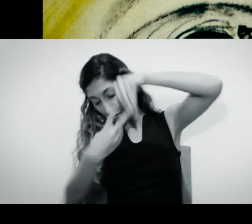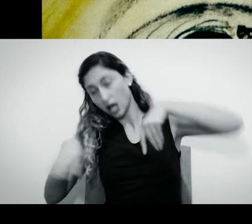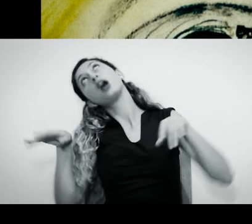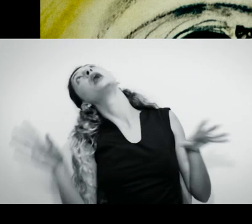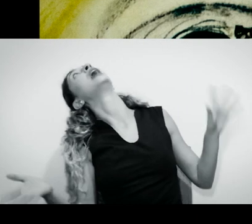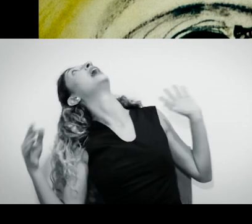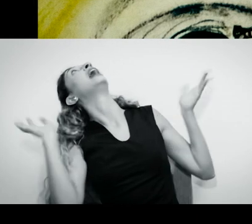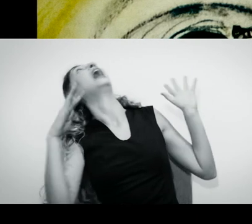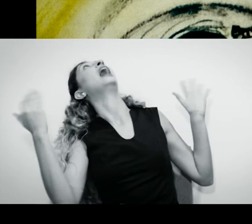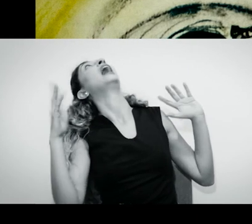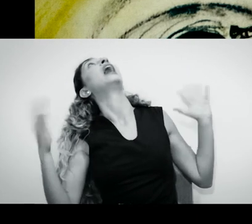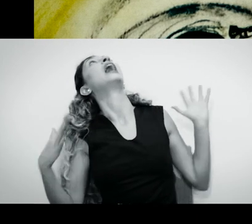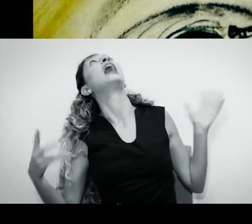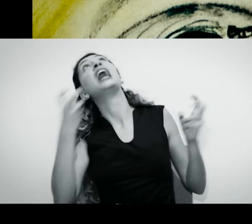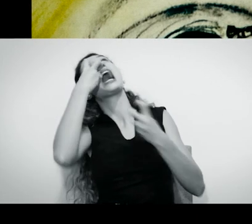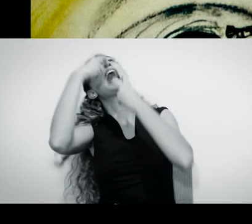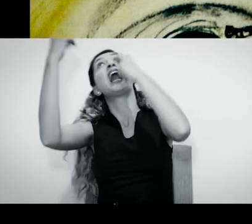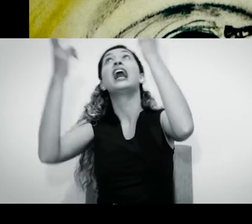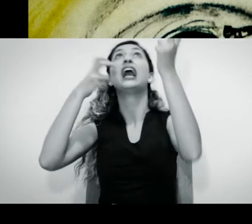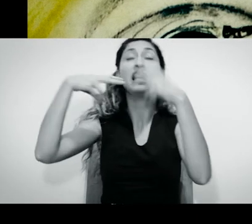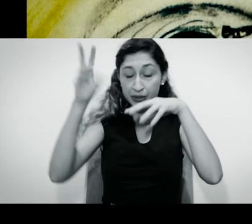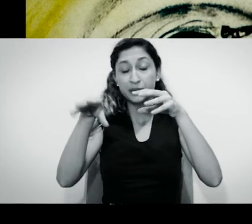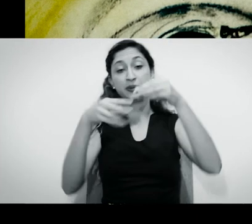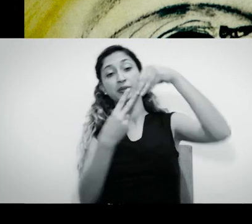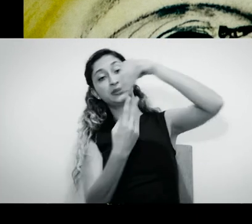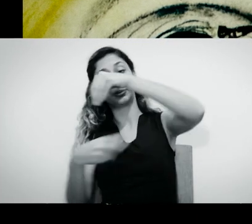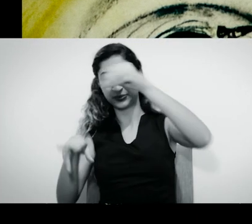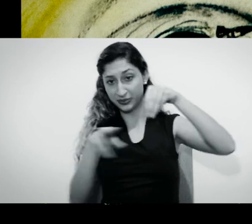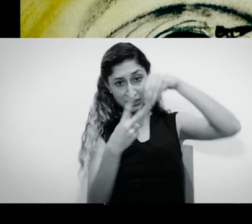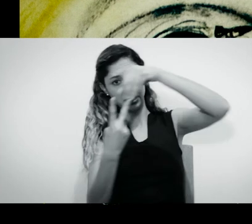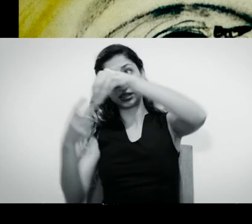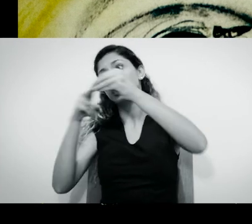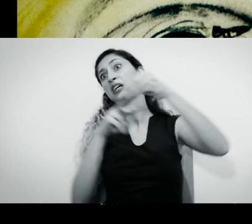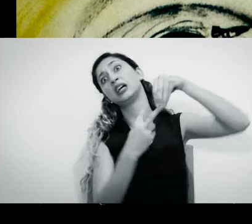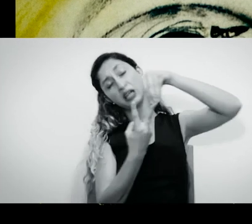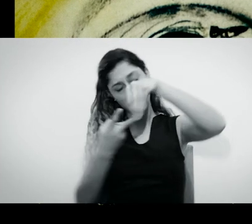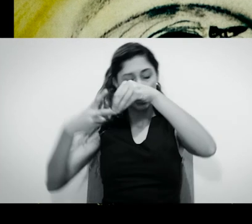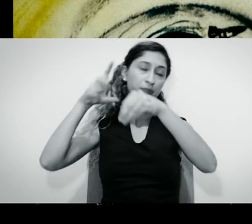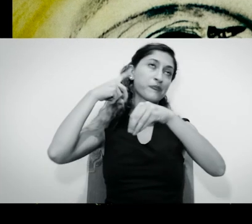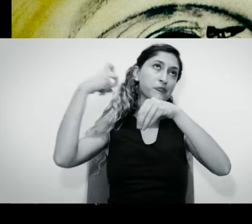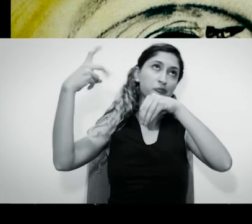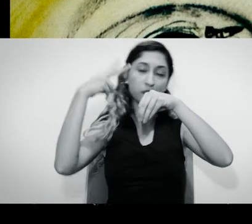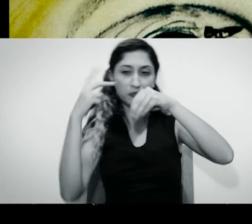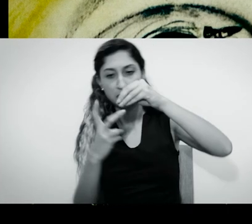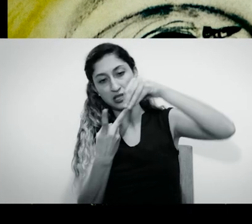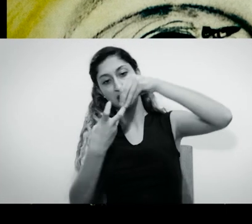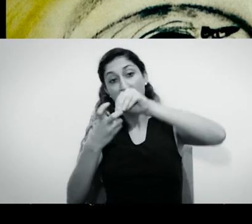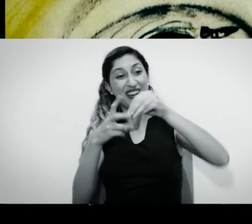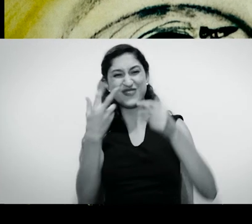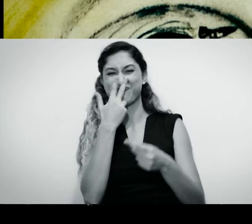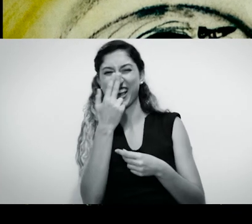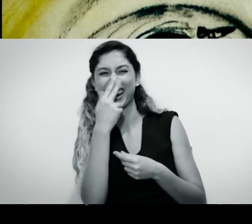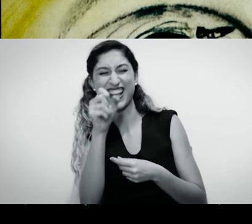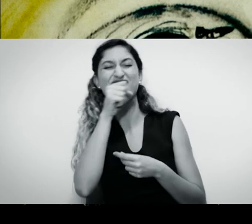baixo, perna para cima, o sino badala e toca. O padre está pendurado, também dando cambalhota.